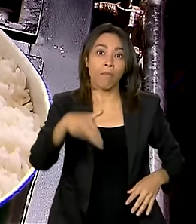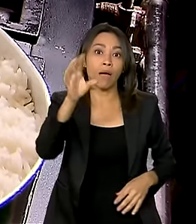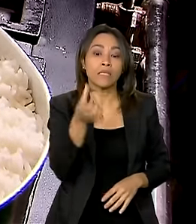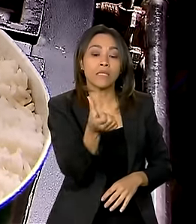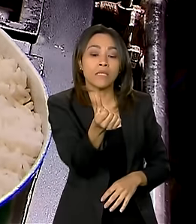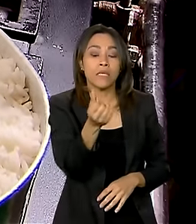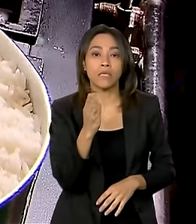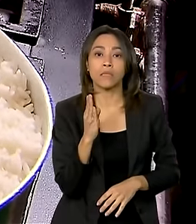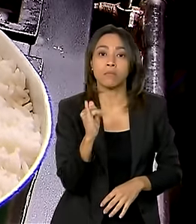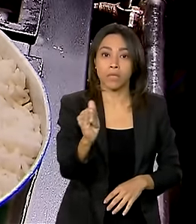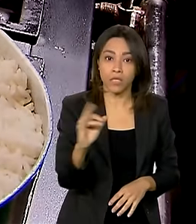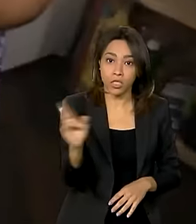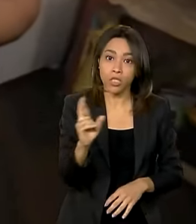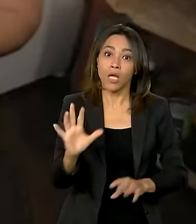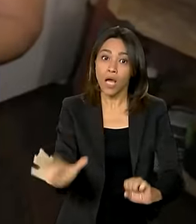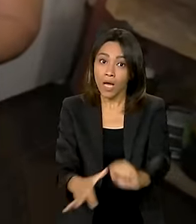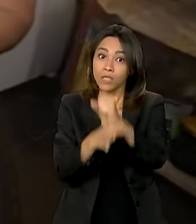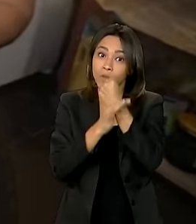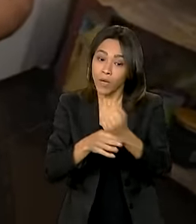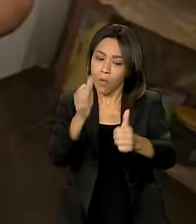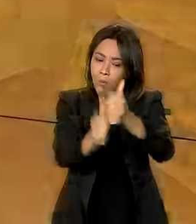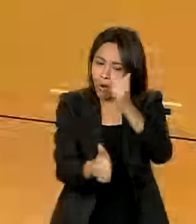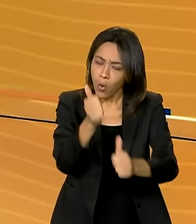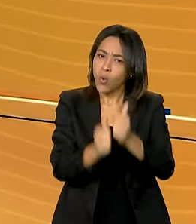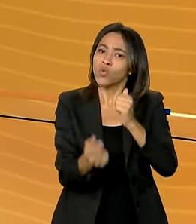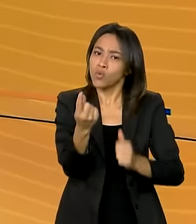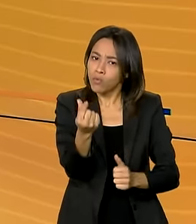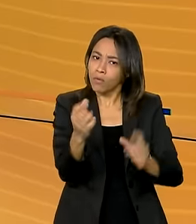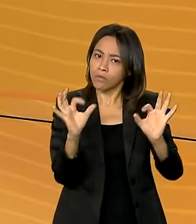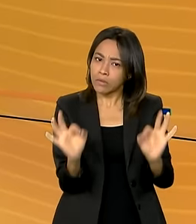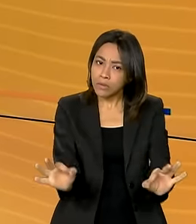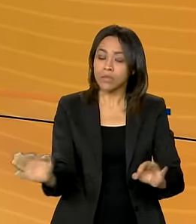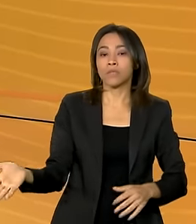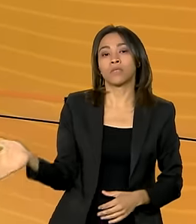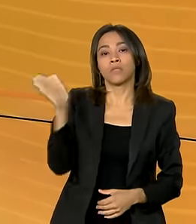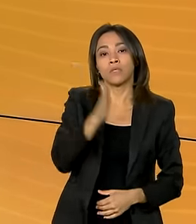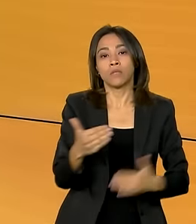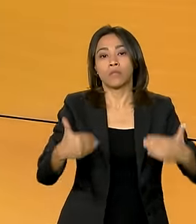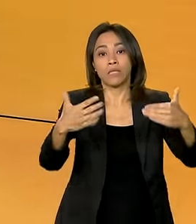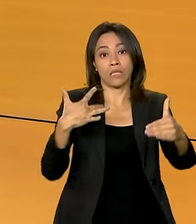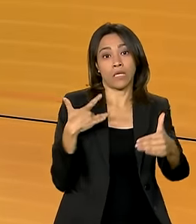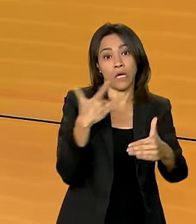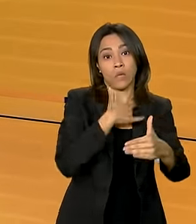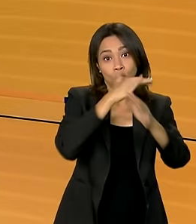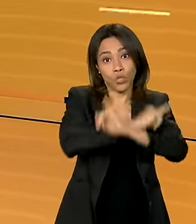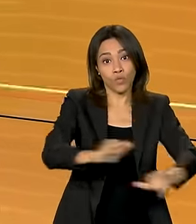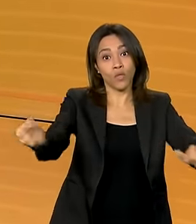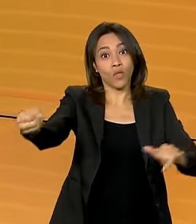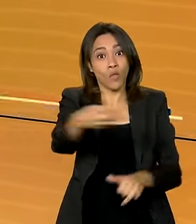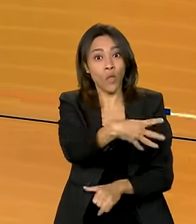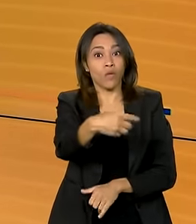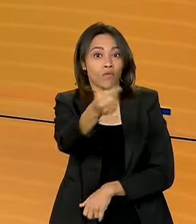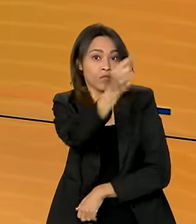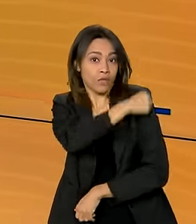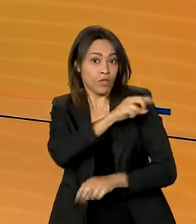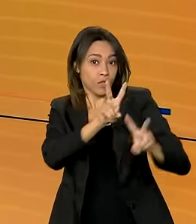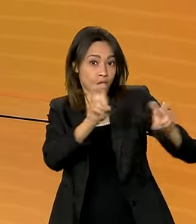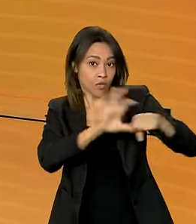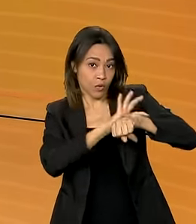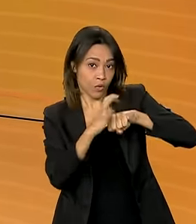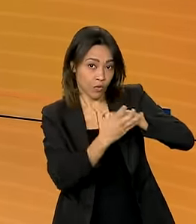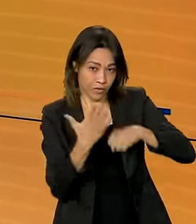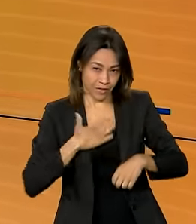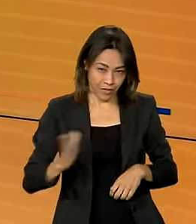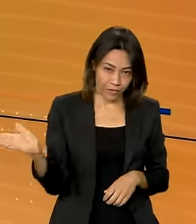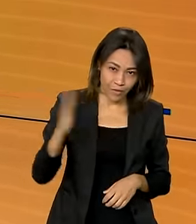de reais para garantir arroz a preço justo. E o Ministério da Saúde lança nova campanha de vacinação contra a Covid. A gente